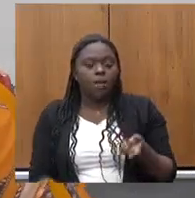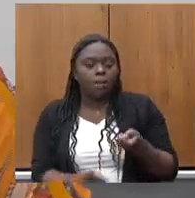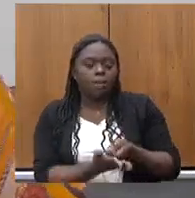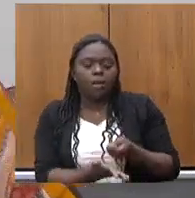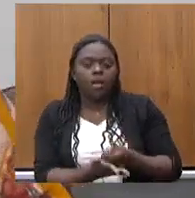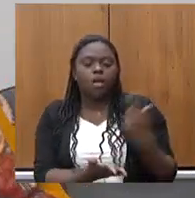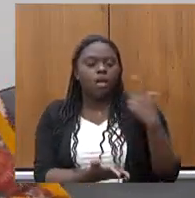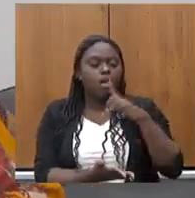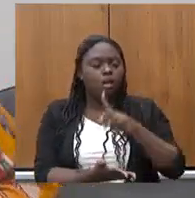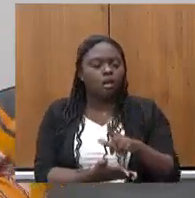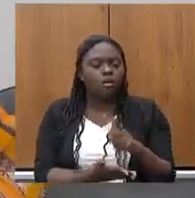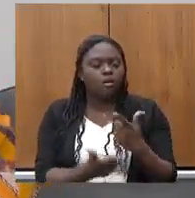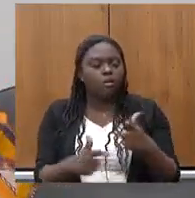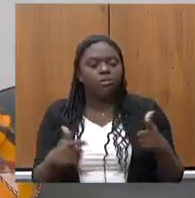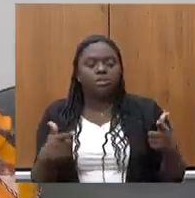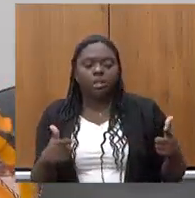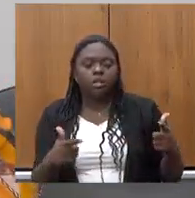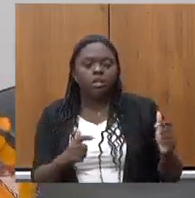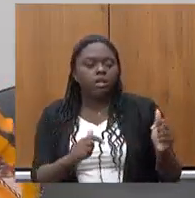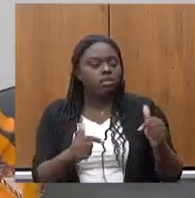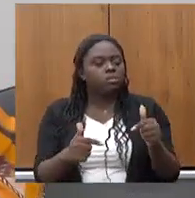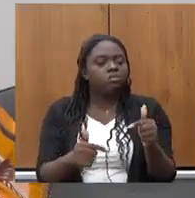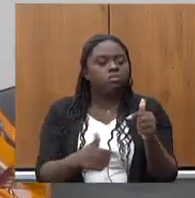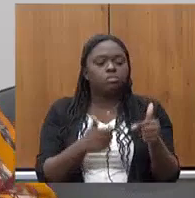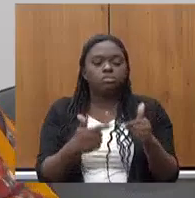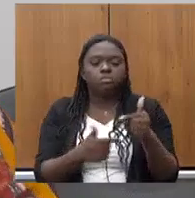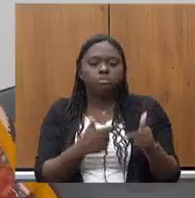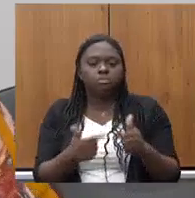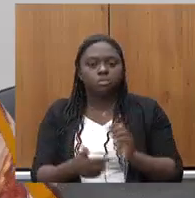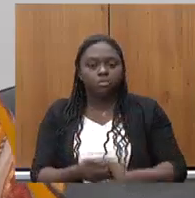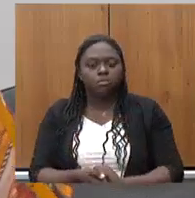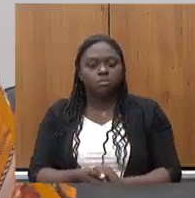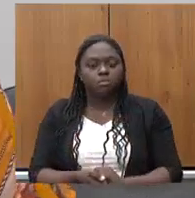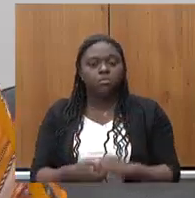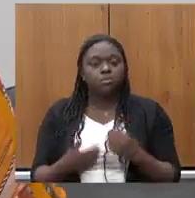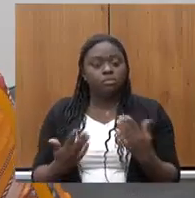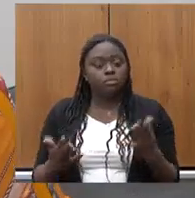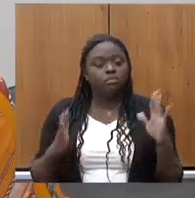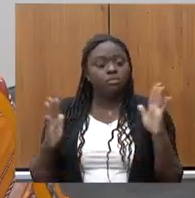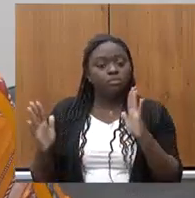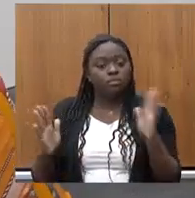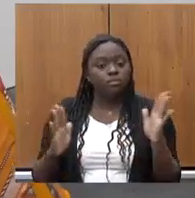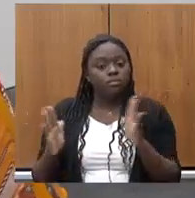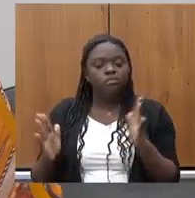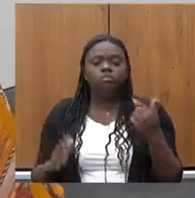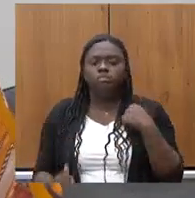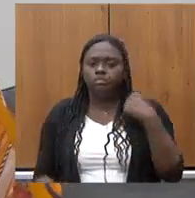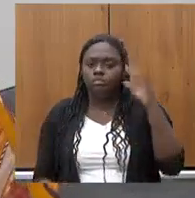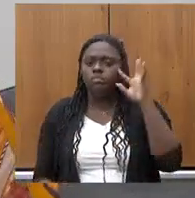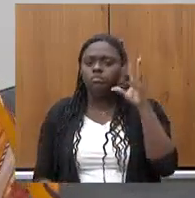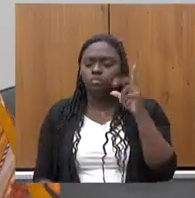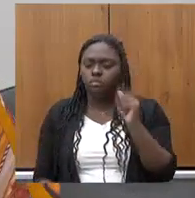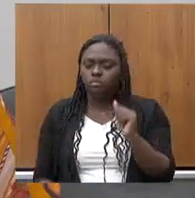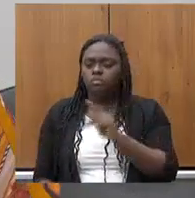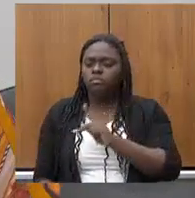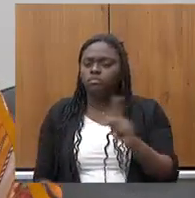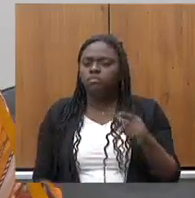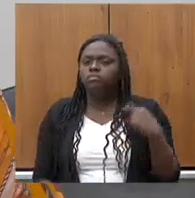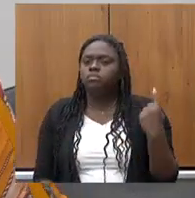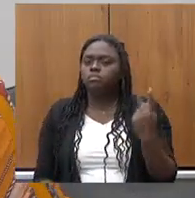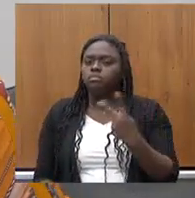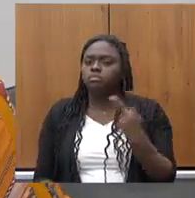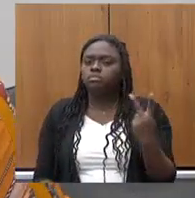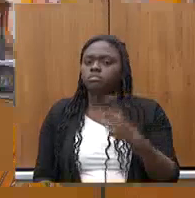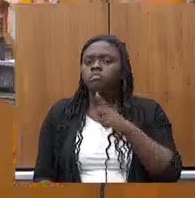licitação e não teve a execução do serviço prestado então esse período e acho presidente nós dois temos posições